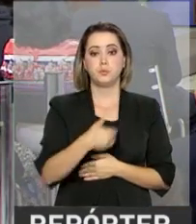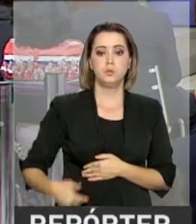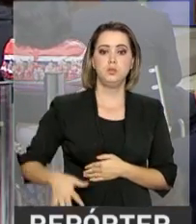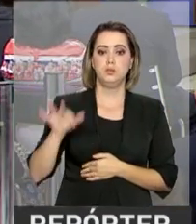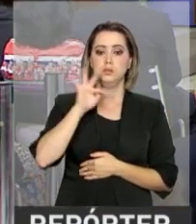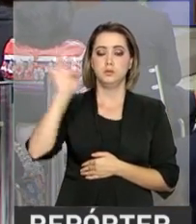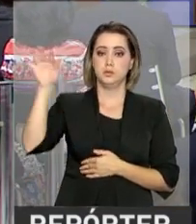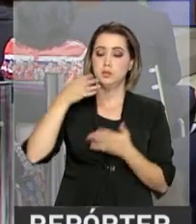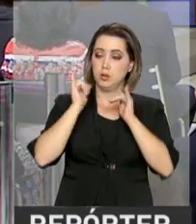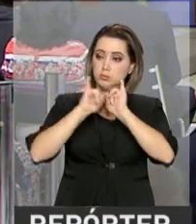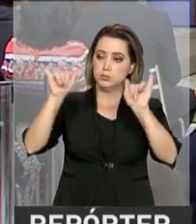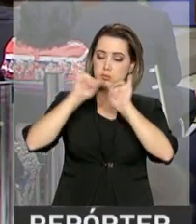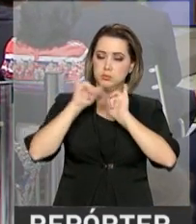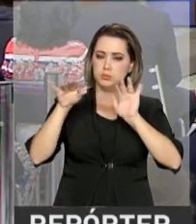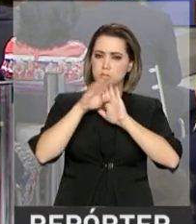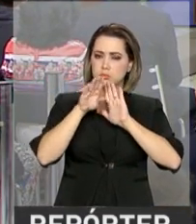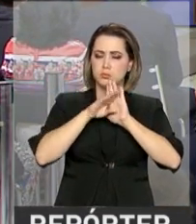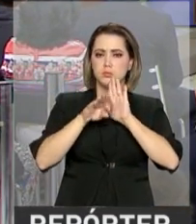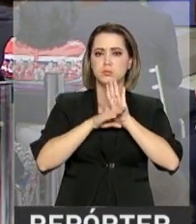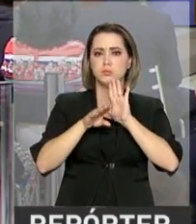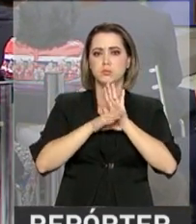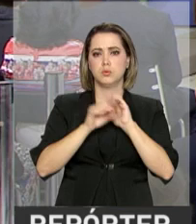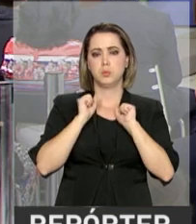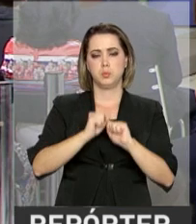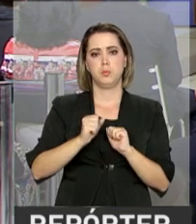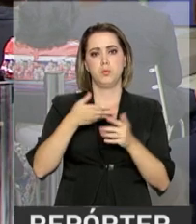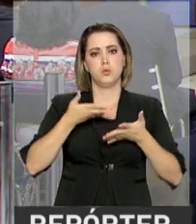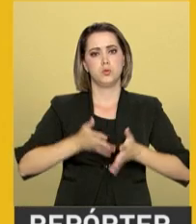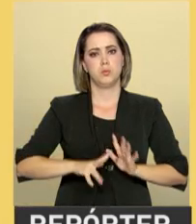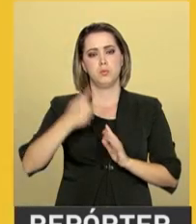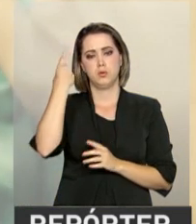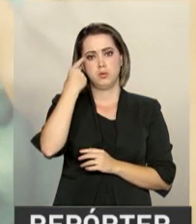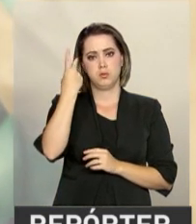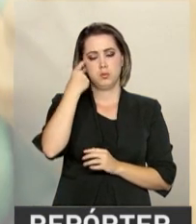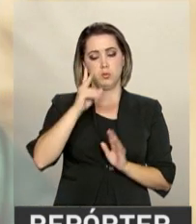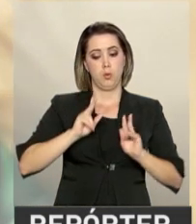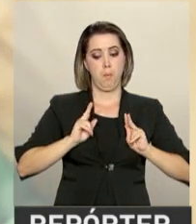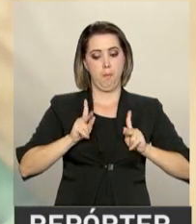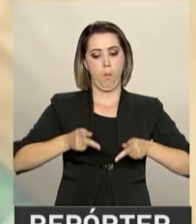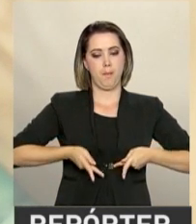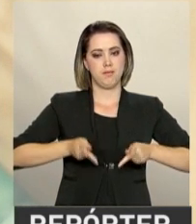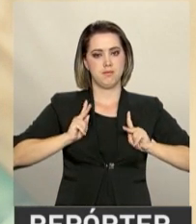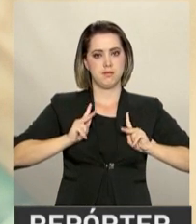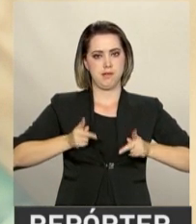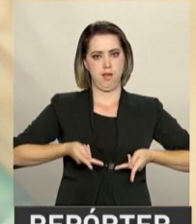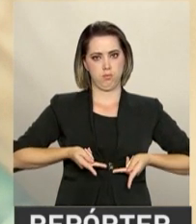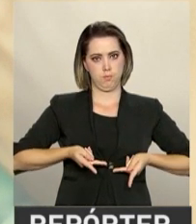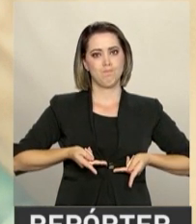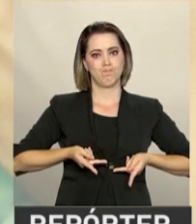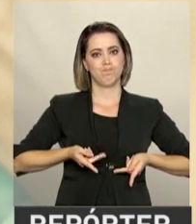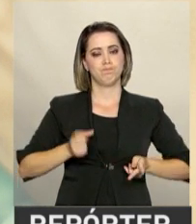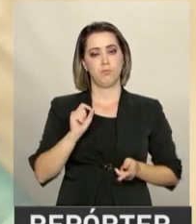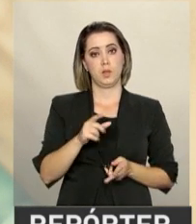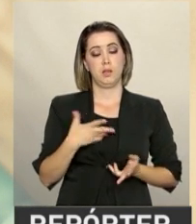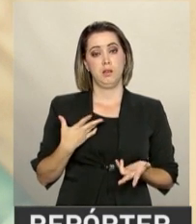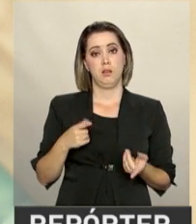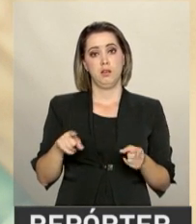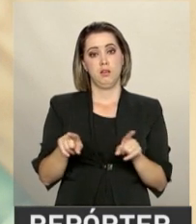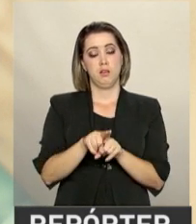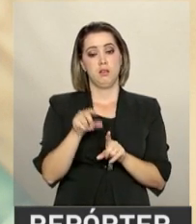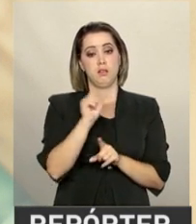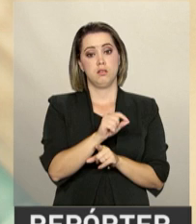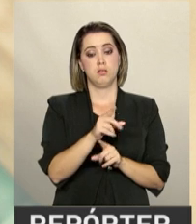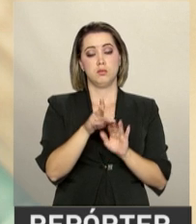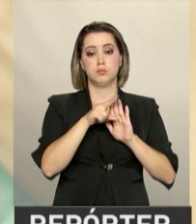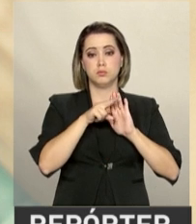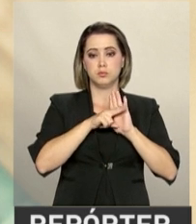anunciou medidas que garantem o direito ao parto normal humanizado. Entre as diretrizes que vão ser adotadas no Sistema Único de